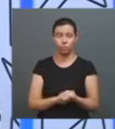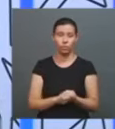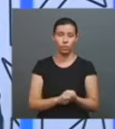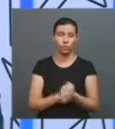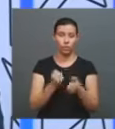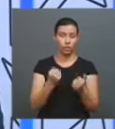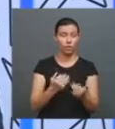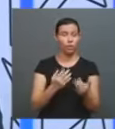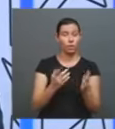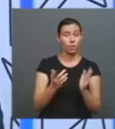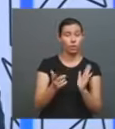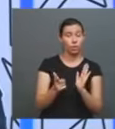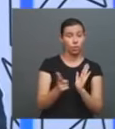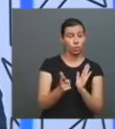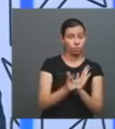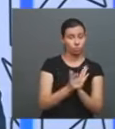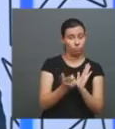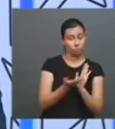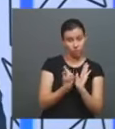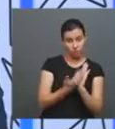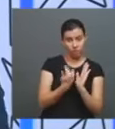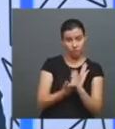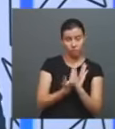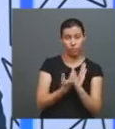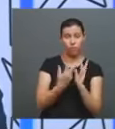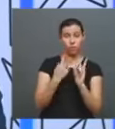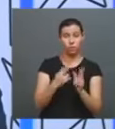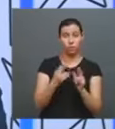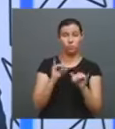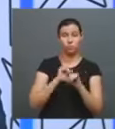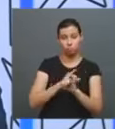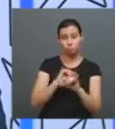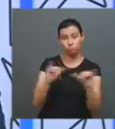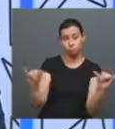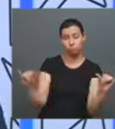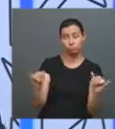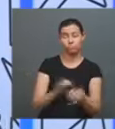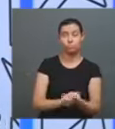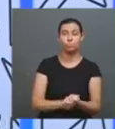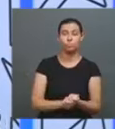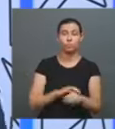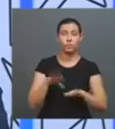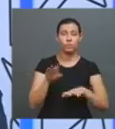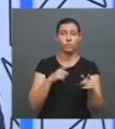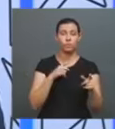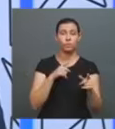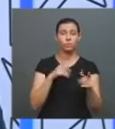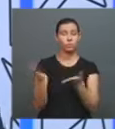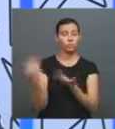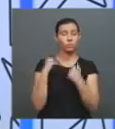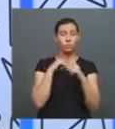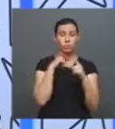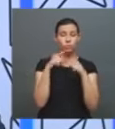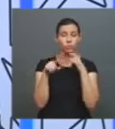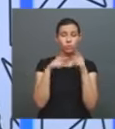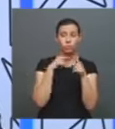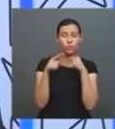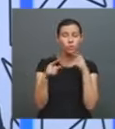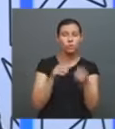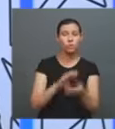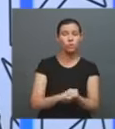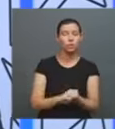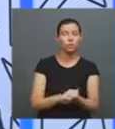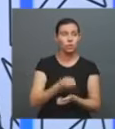midiático. É muito interessante pensar, porque, querendo ou não, é sempre uma dúvida do jovem. Que decisão de